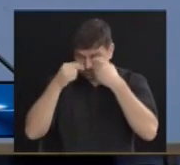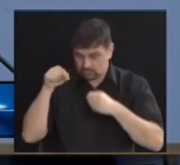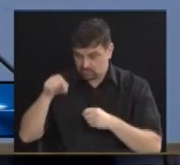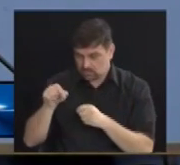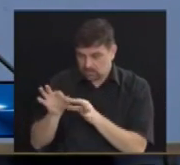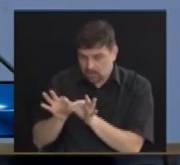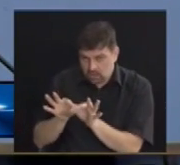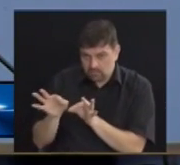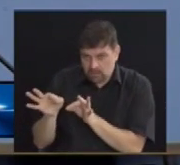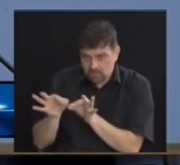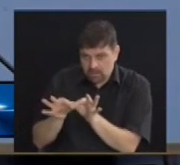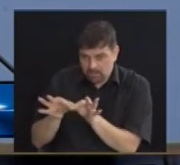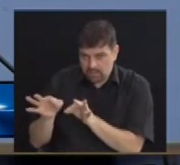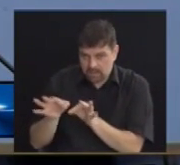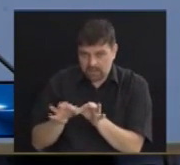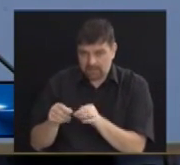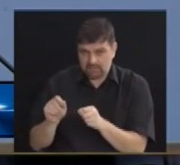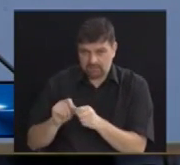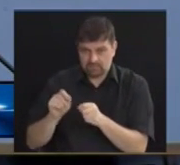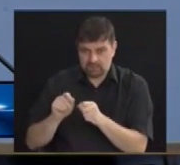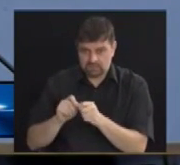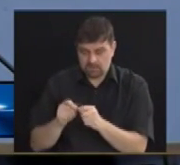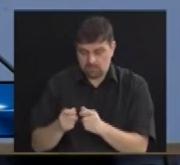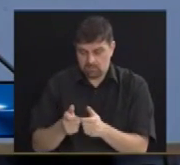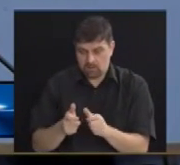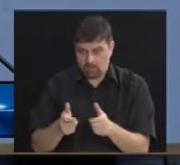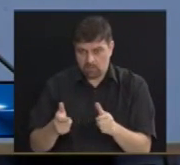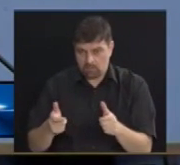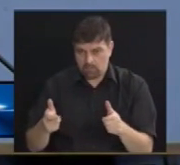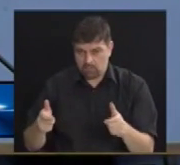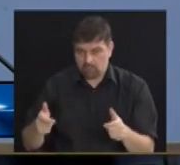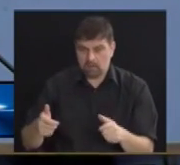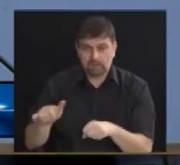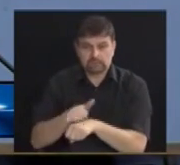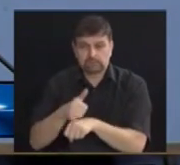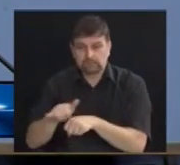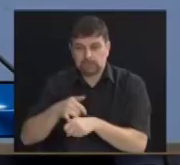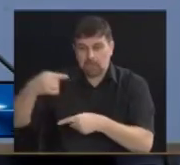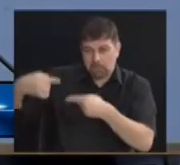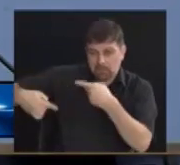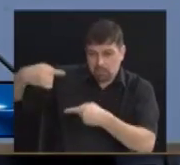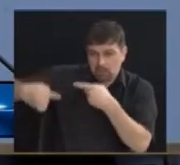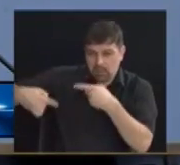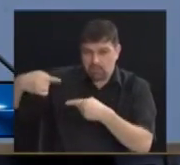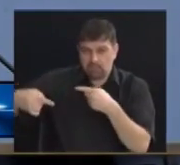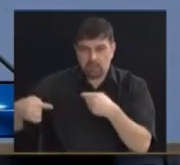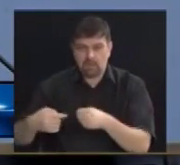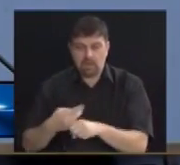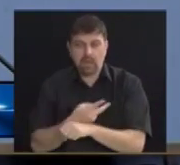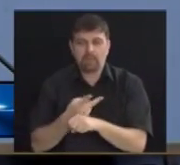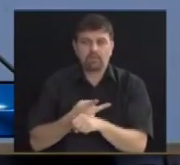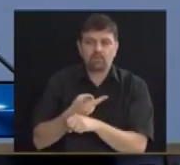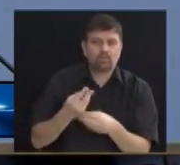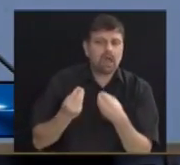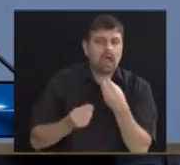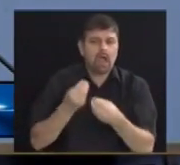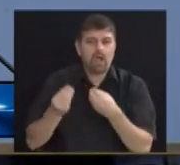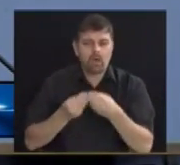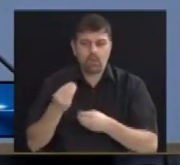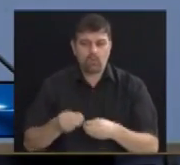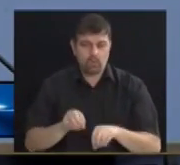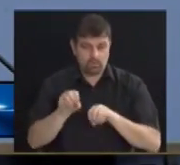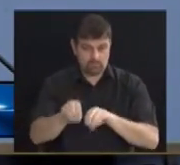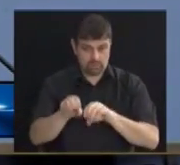mobilizaram, começaram a criar debates, tentar achar alternativas, achar diretrizes para a